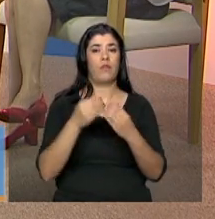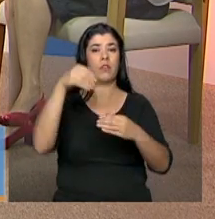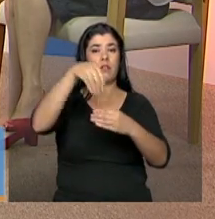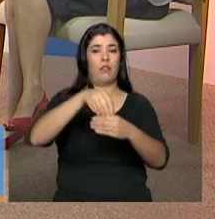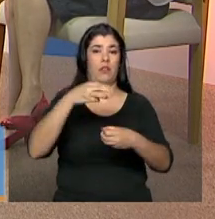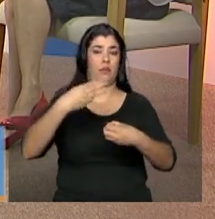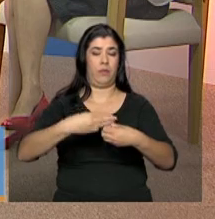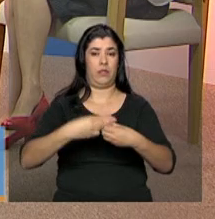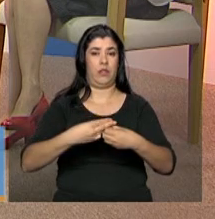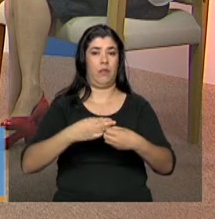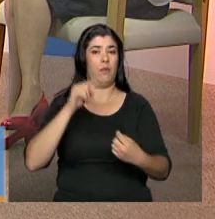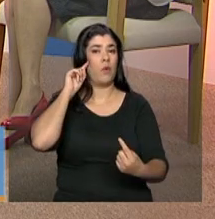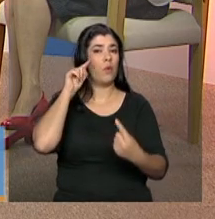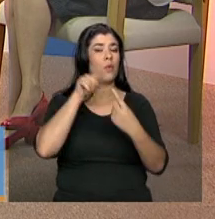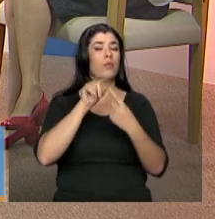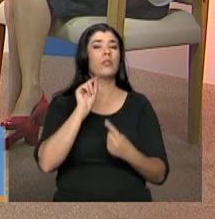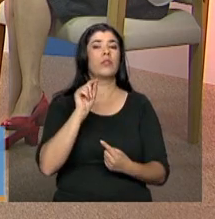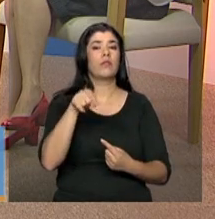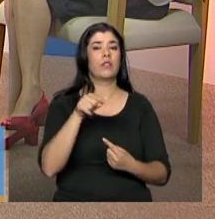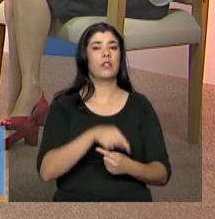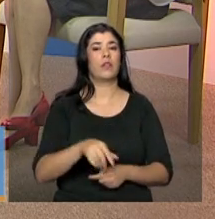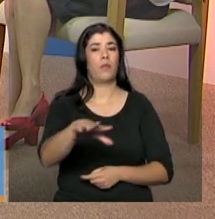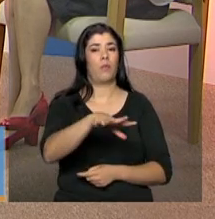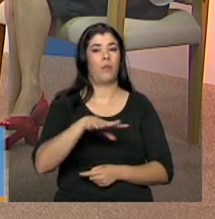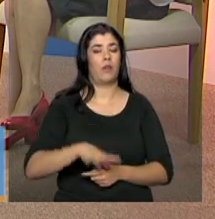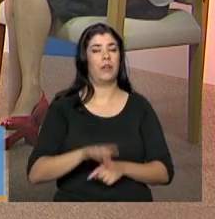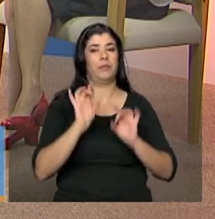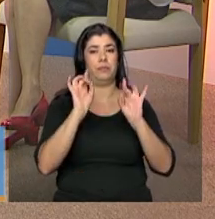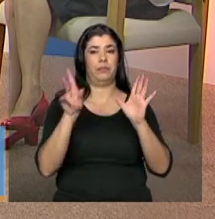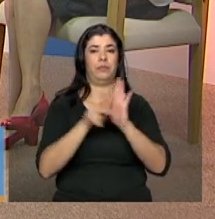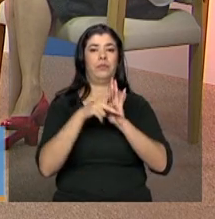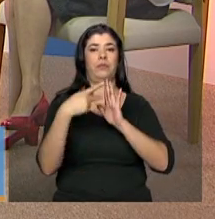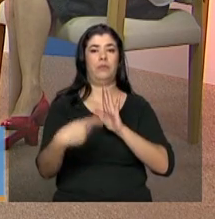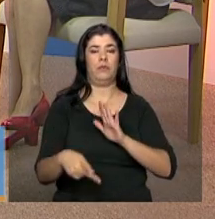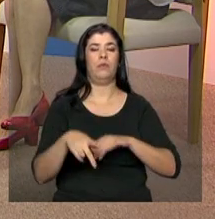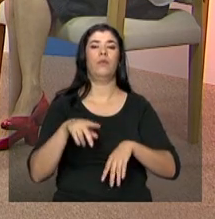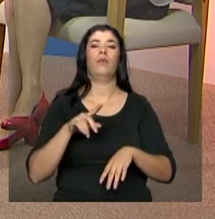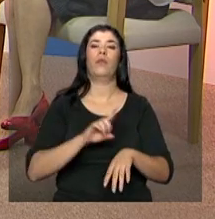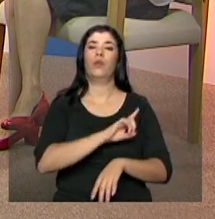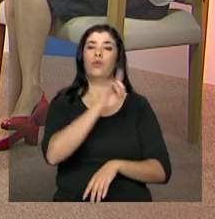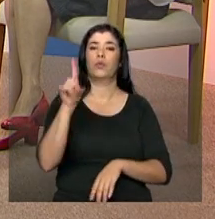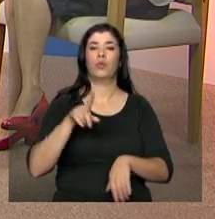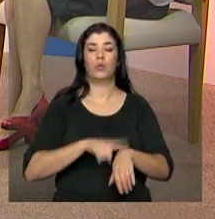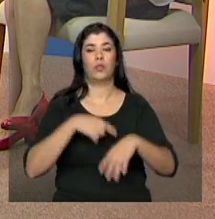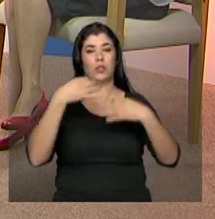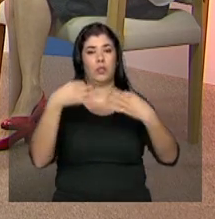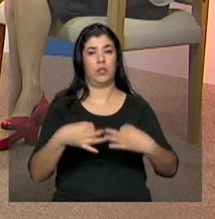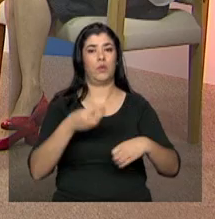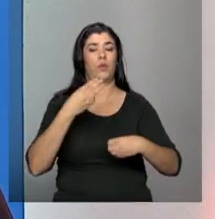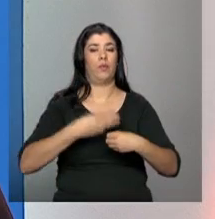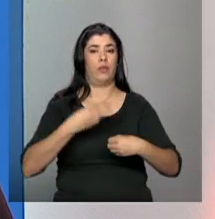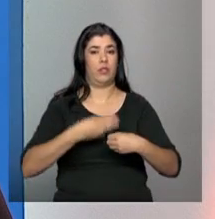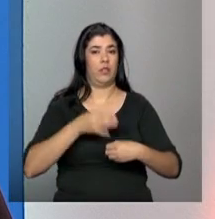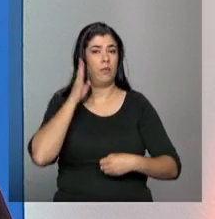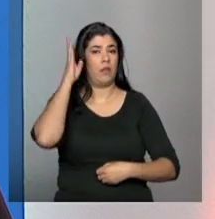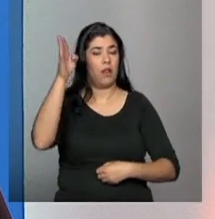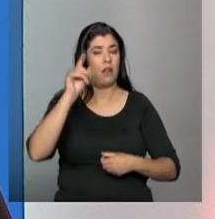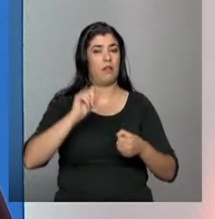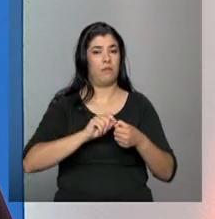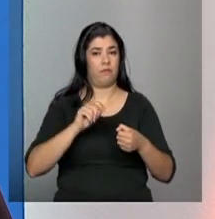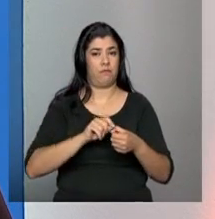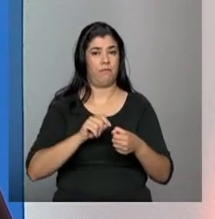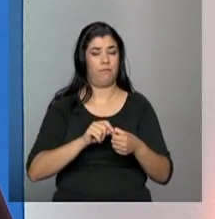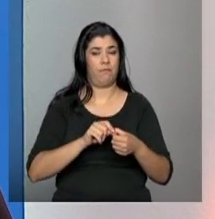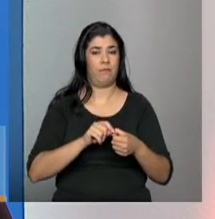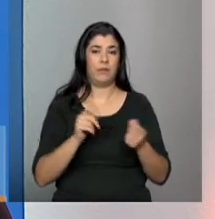E, nesse sentido, no espaço específico da conferência municipal, na data e hora em que o município for realizar, possivelmente